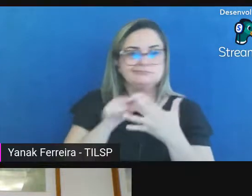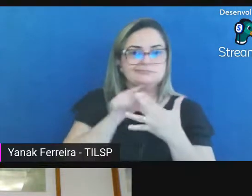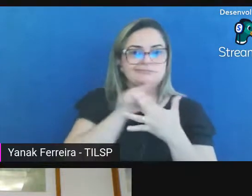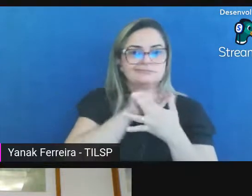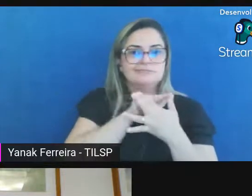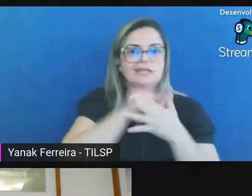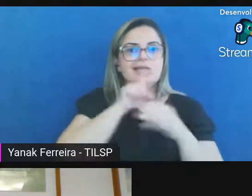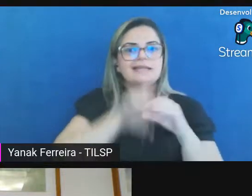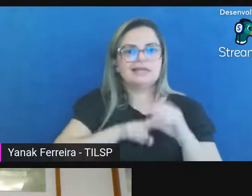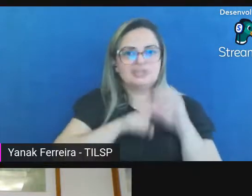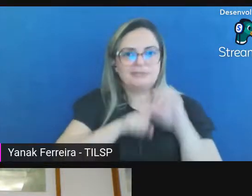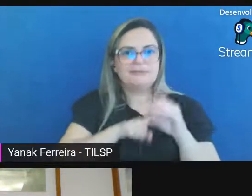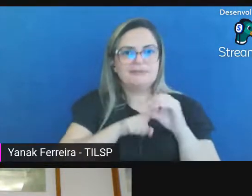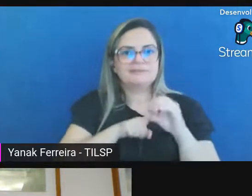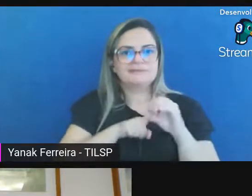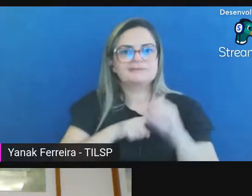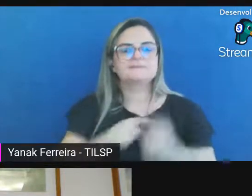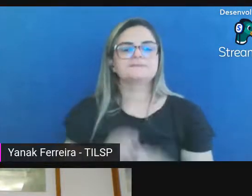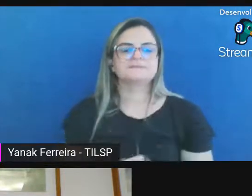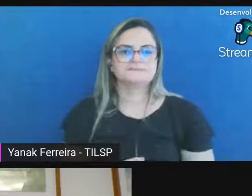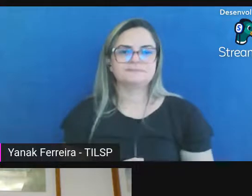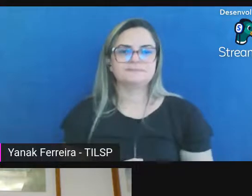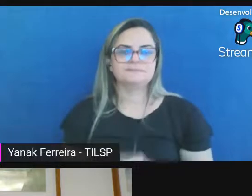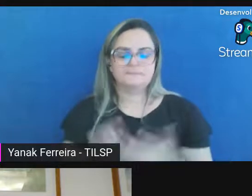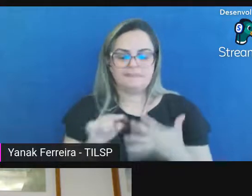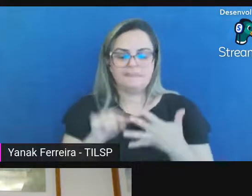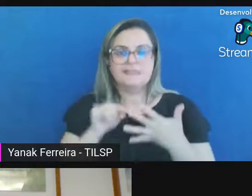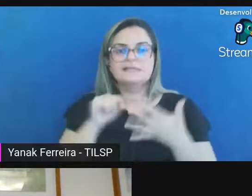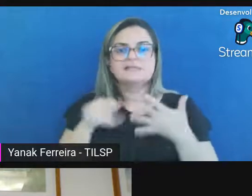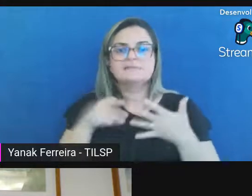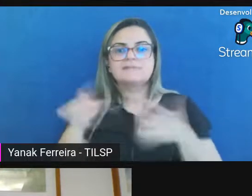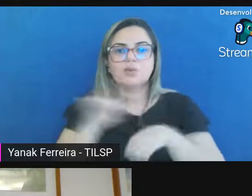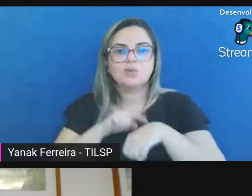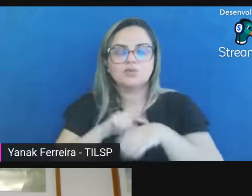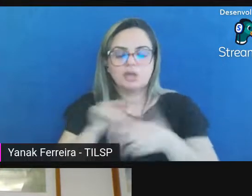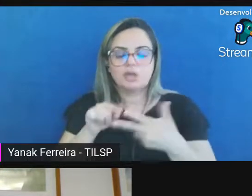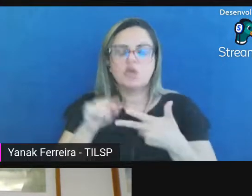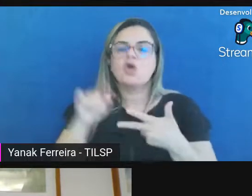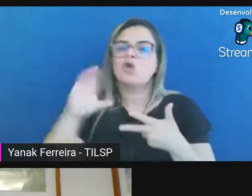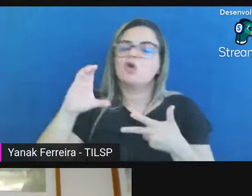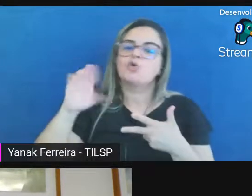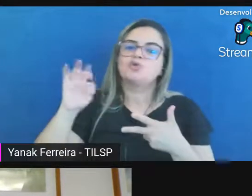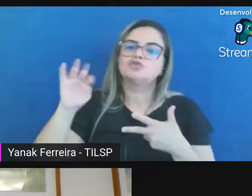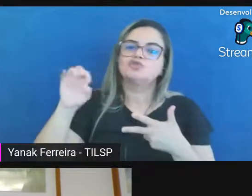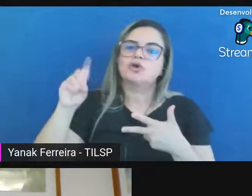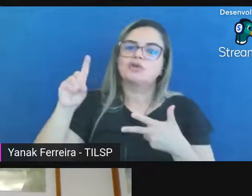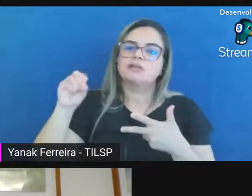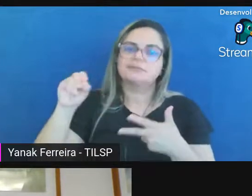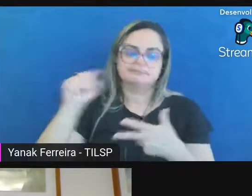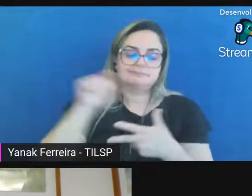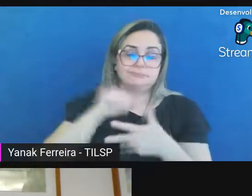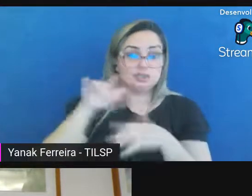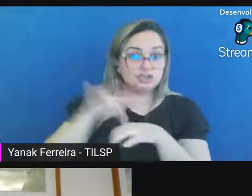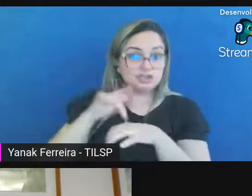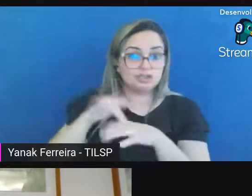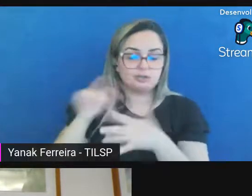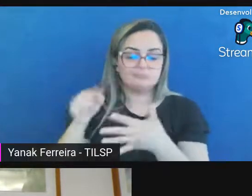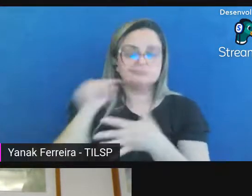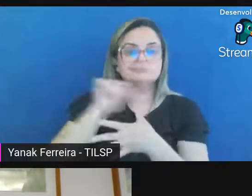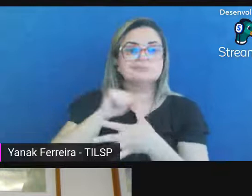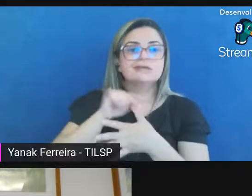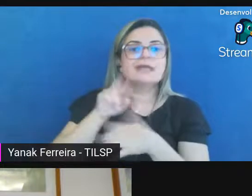dependências transmissão no tempo custódia agora digital e